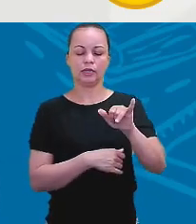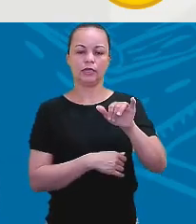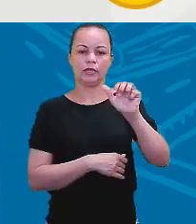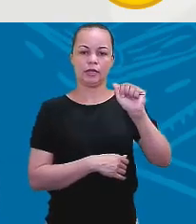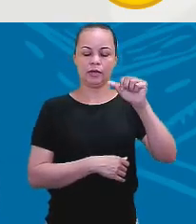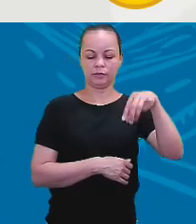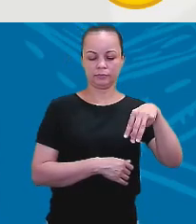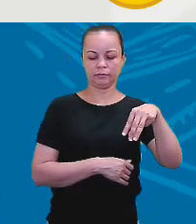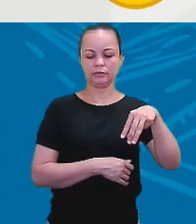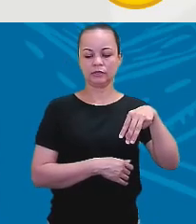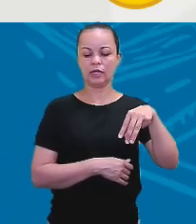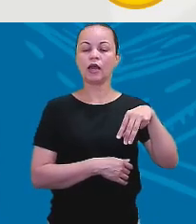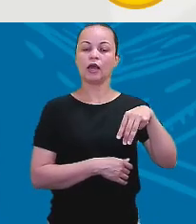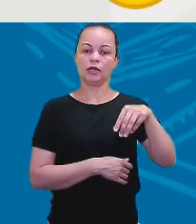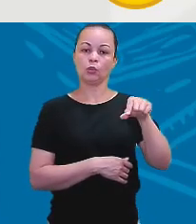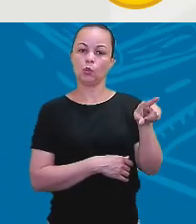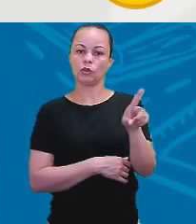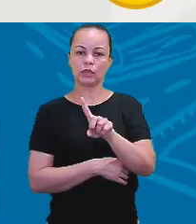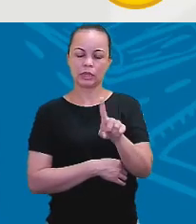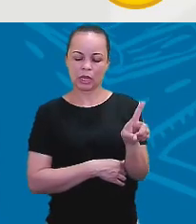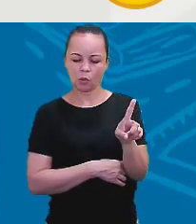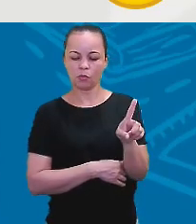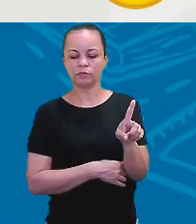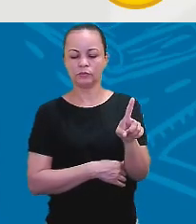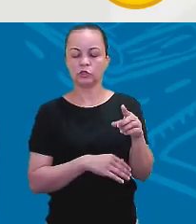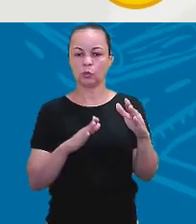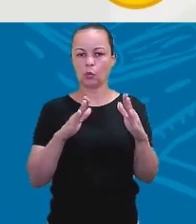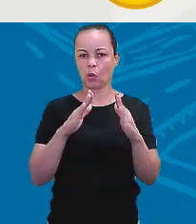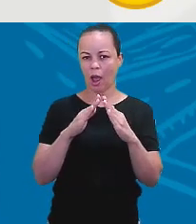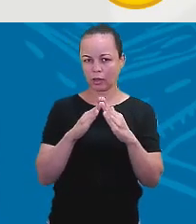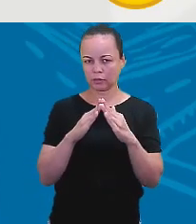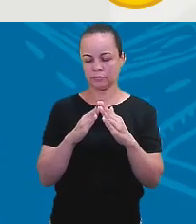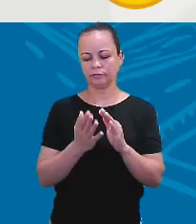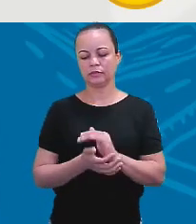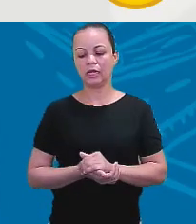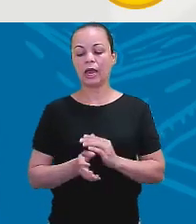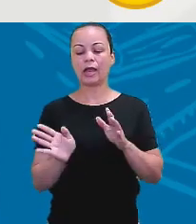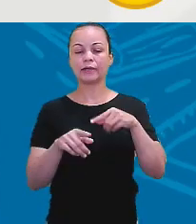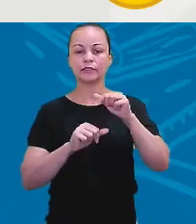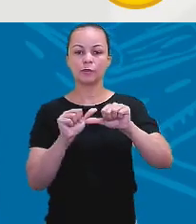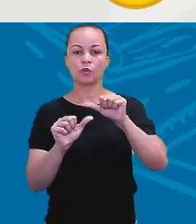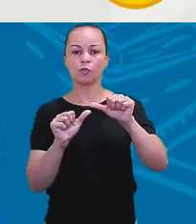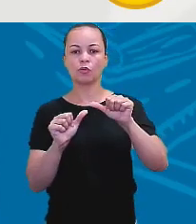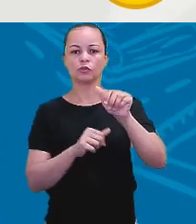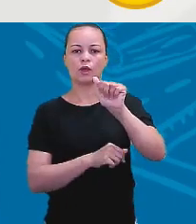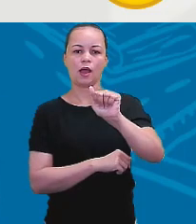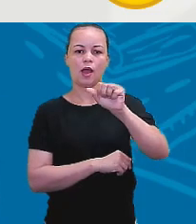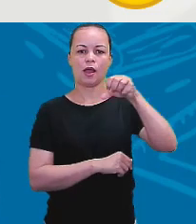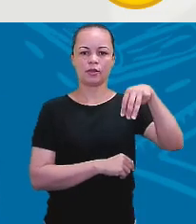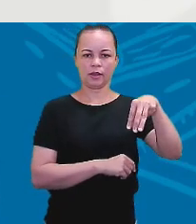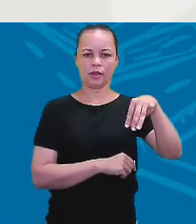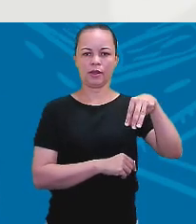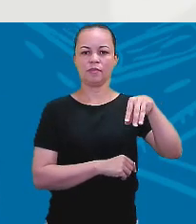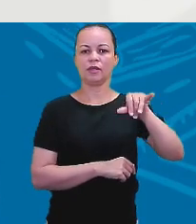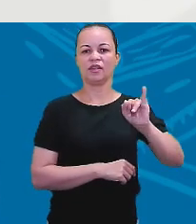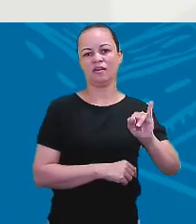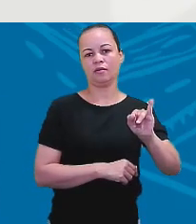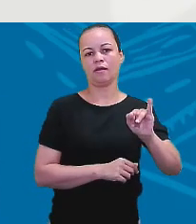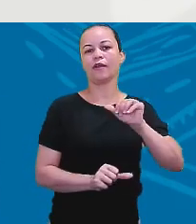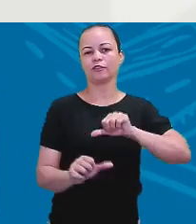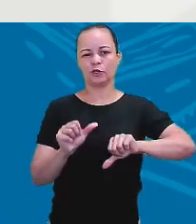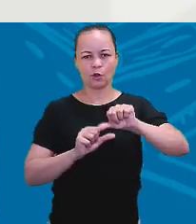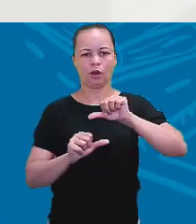Neguei. Então, lá eu vou trocar por am I. Agora o outro era I am. Você trocava por aren't I.